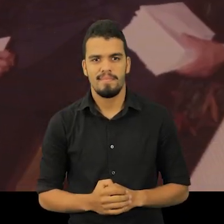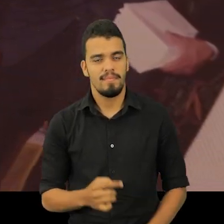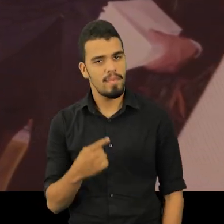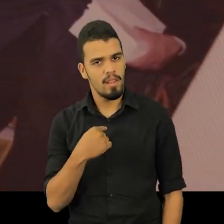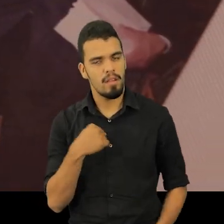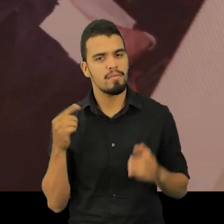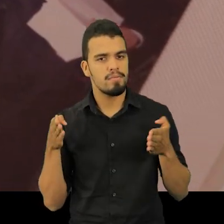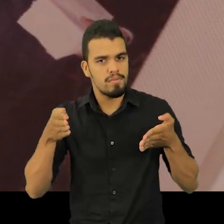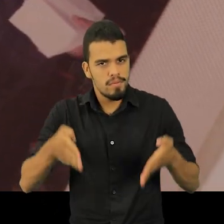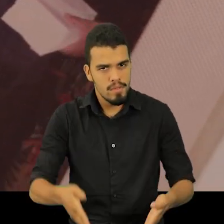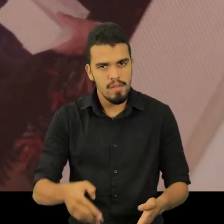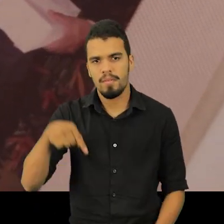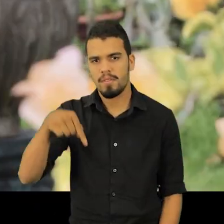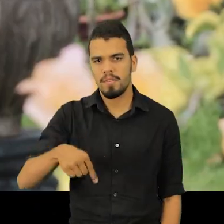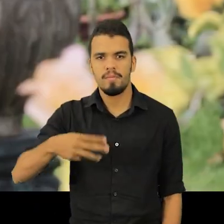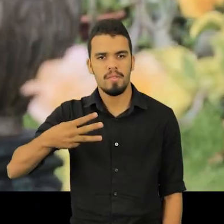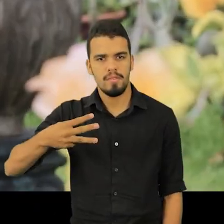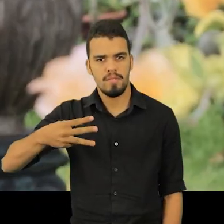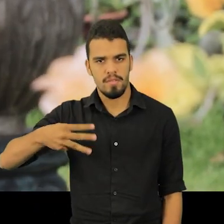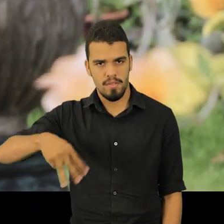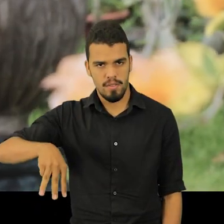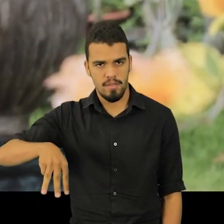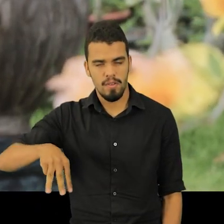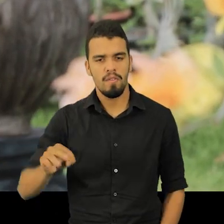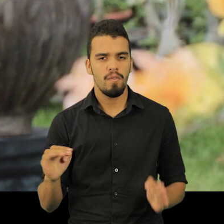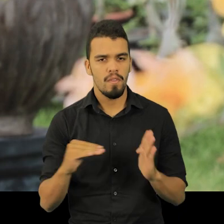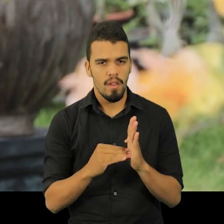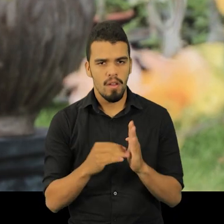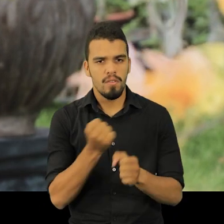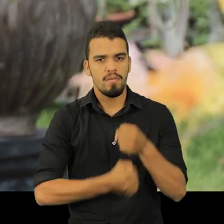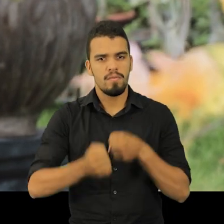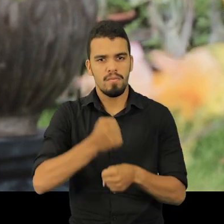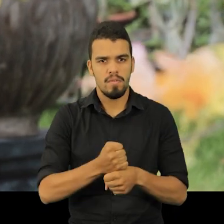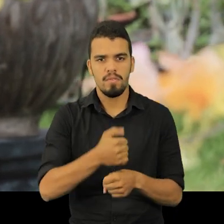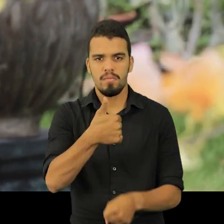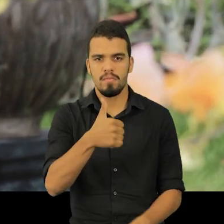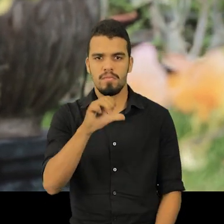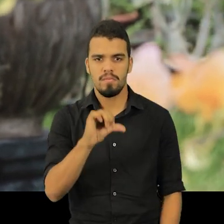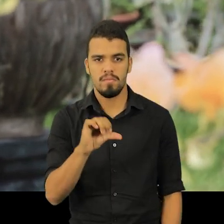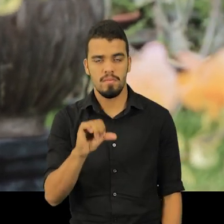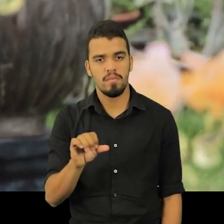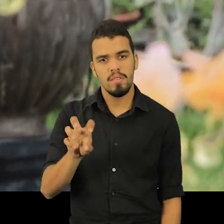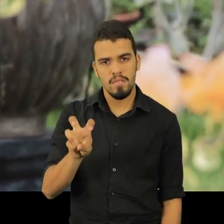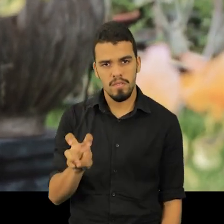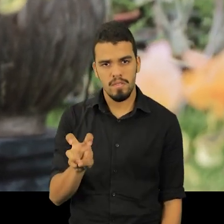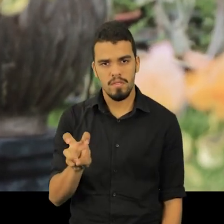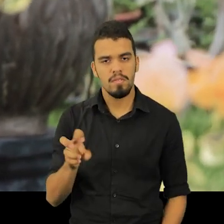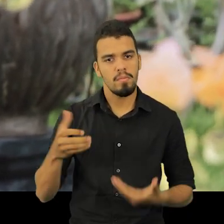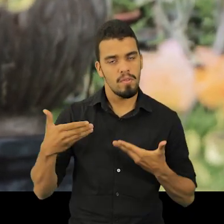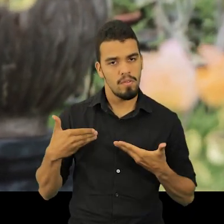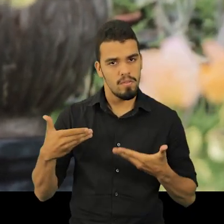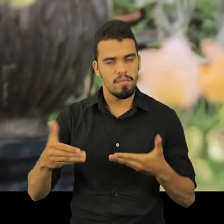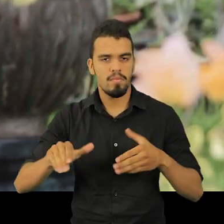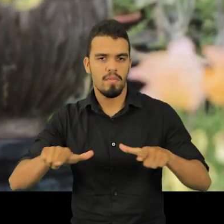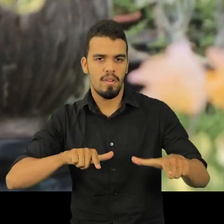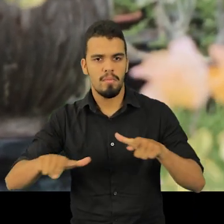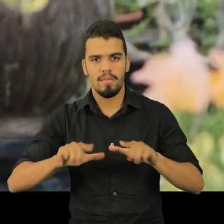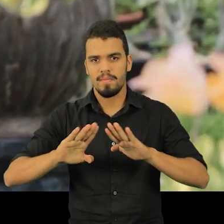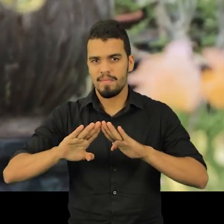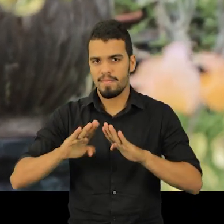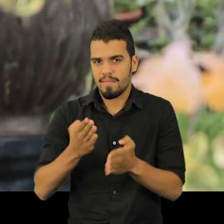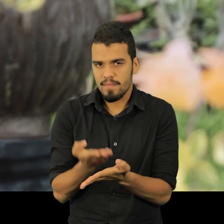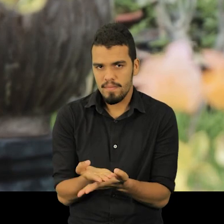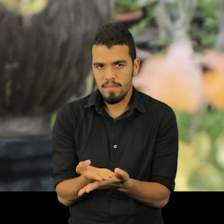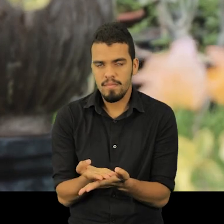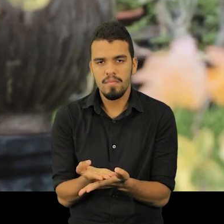Ao chegar aqui no Maranhão, no final do ano de 1995, fui convidado para trabalhar numa escola.